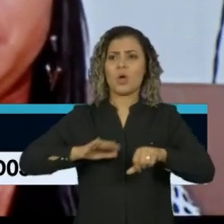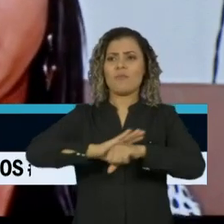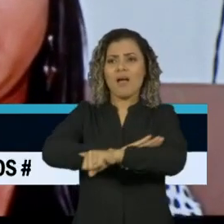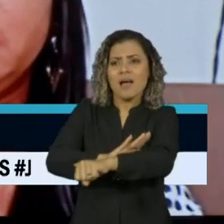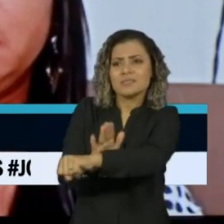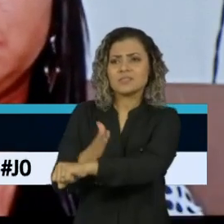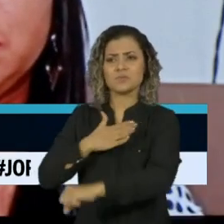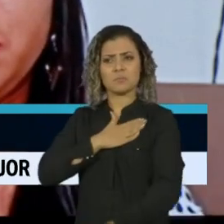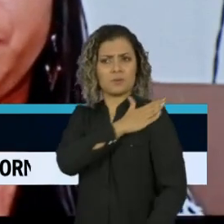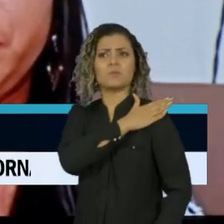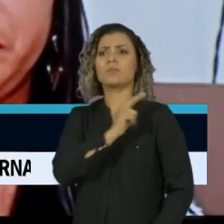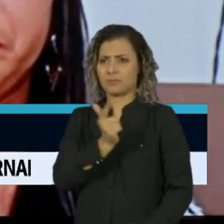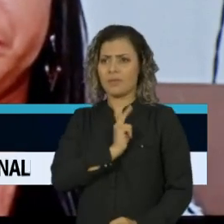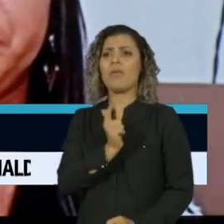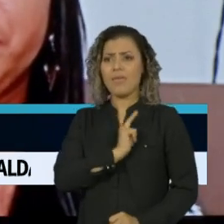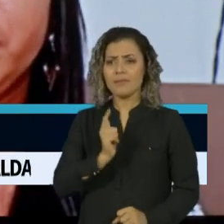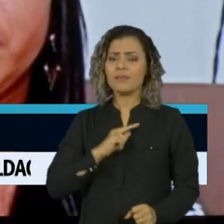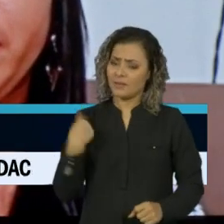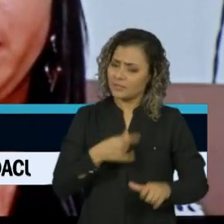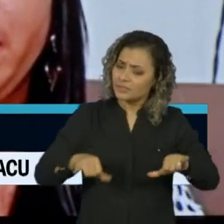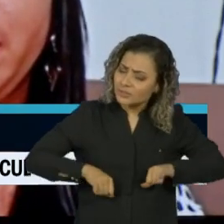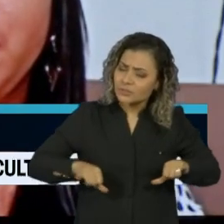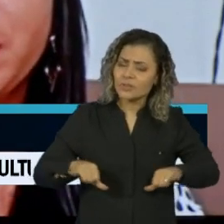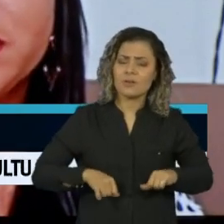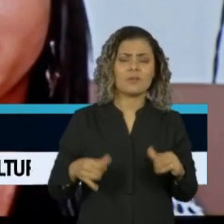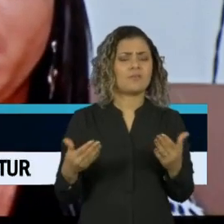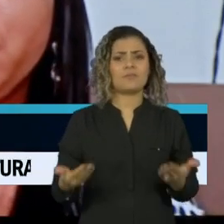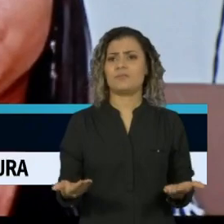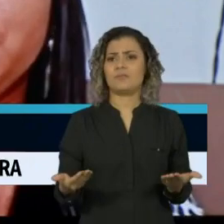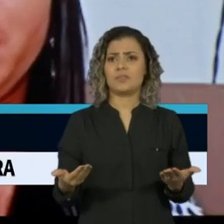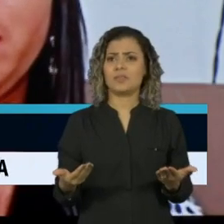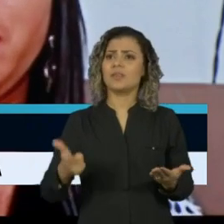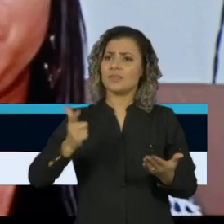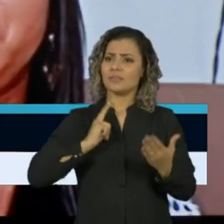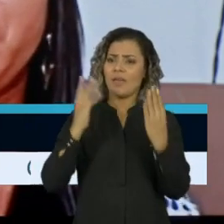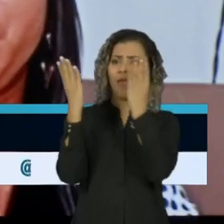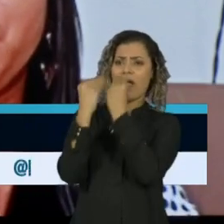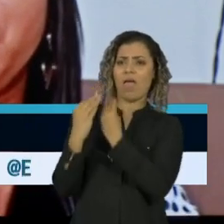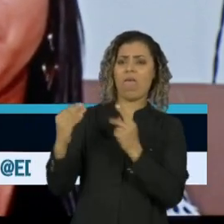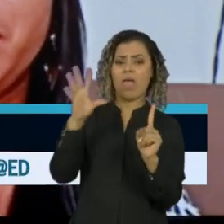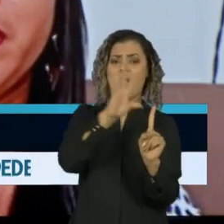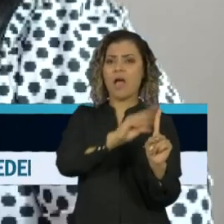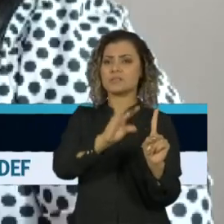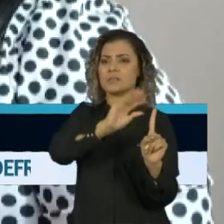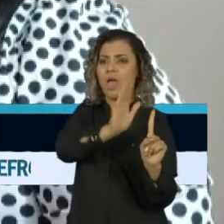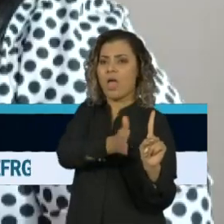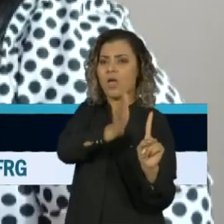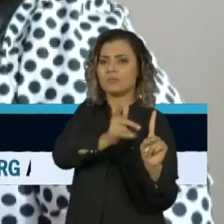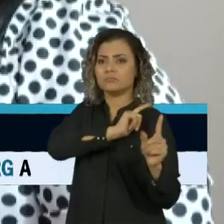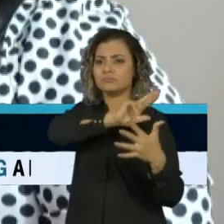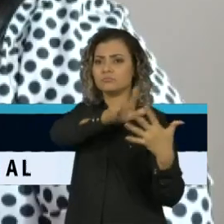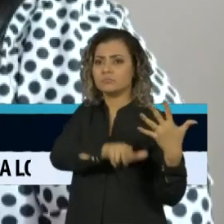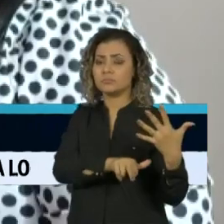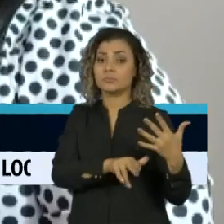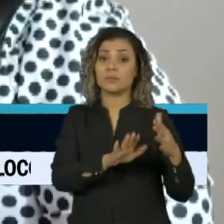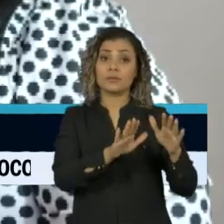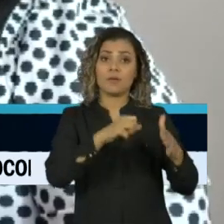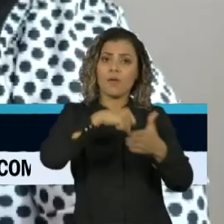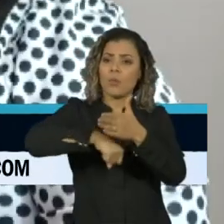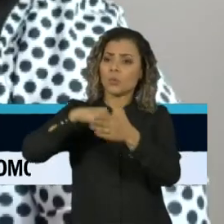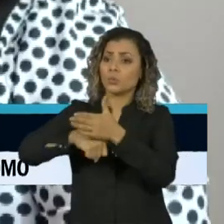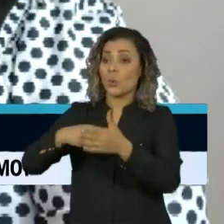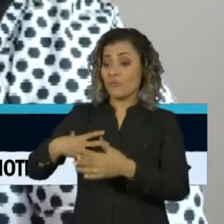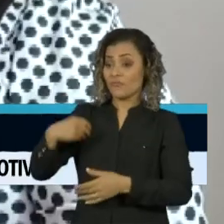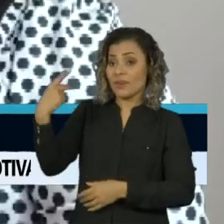preconceito, a gente sofre o assédio, que é muito maior. Ela batalhou para a filha ter a